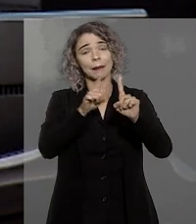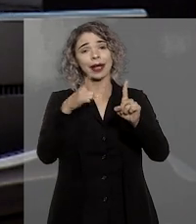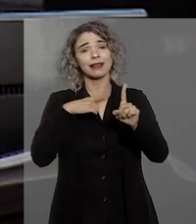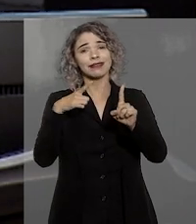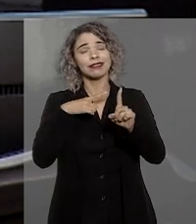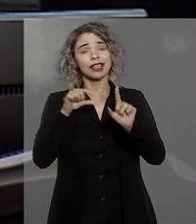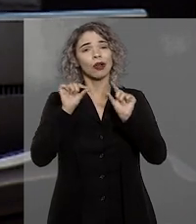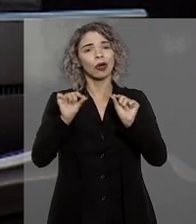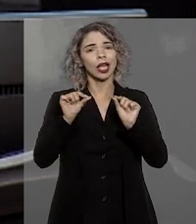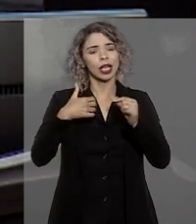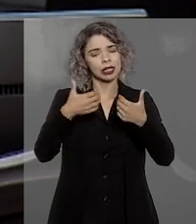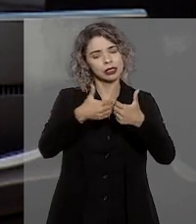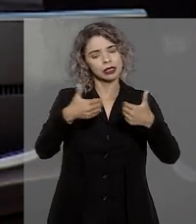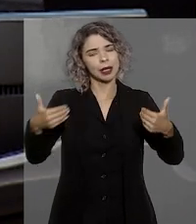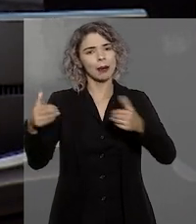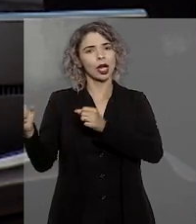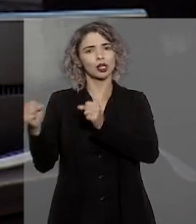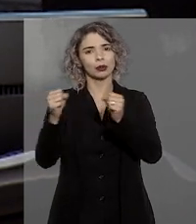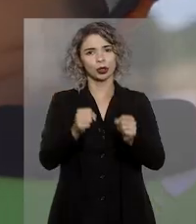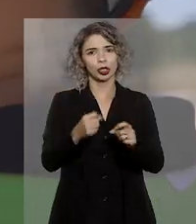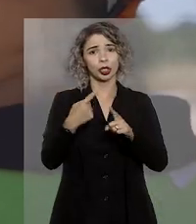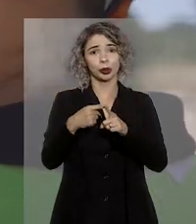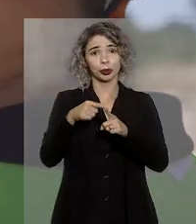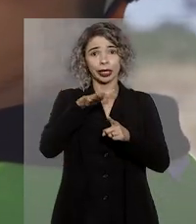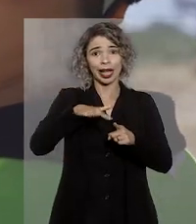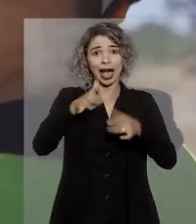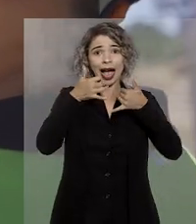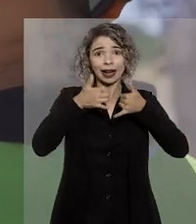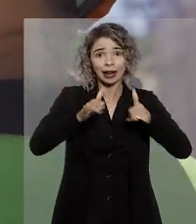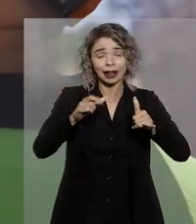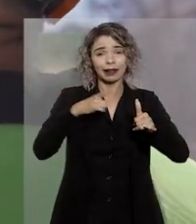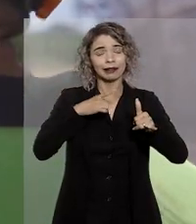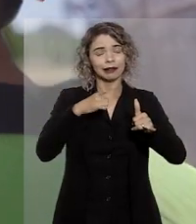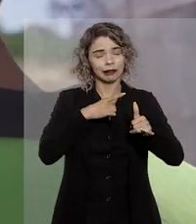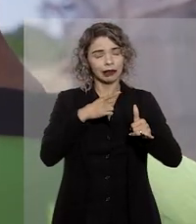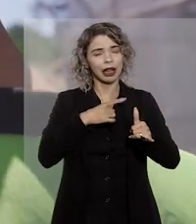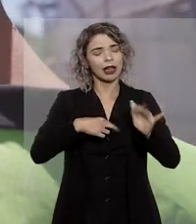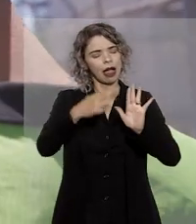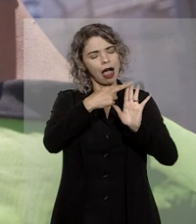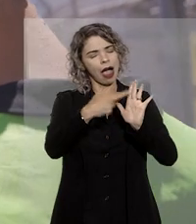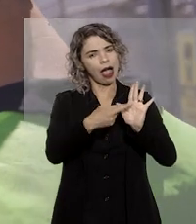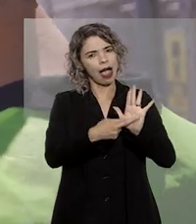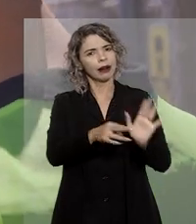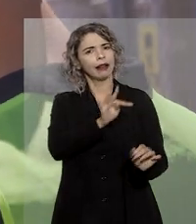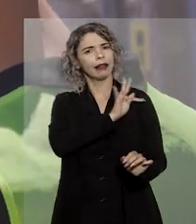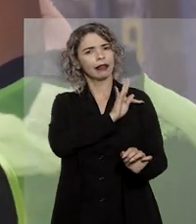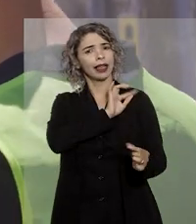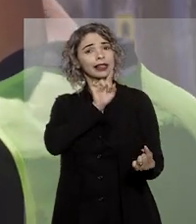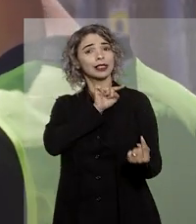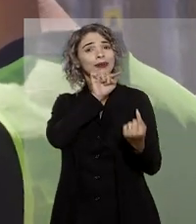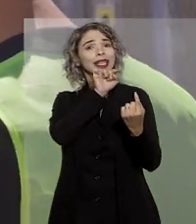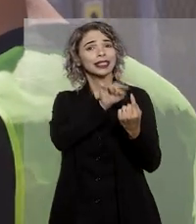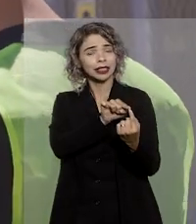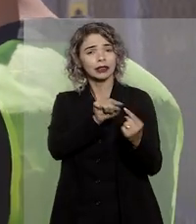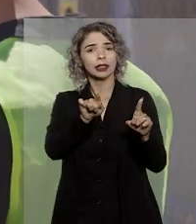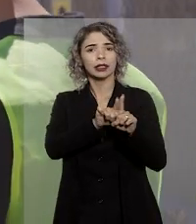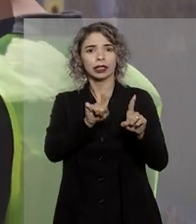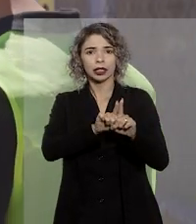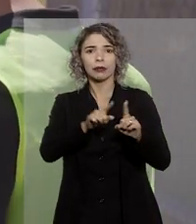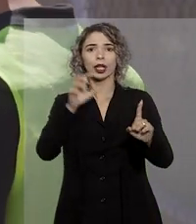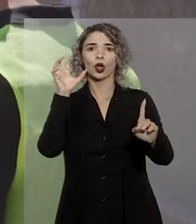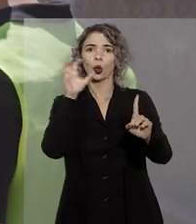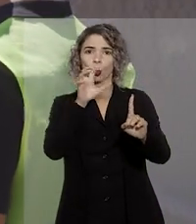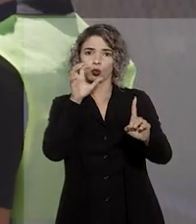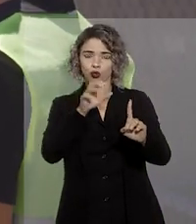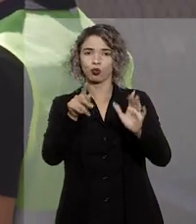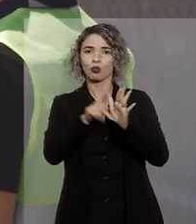sob pena de ofensa à separação de poderes, já que o setor elétrico tem regras de elevada especificidade técnica e de